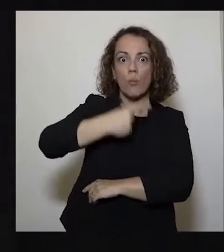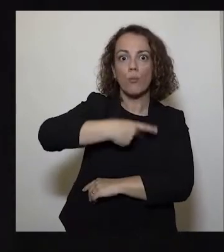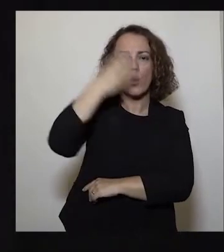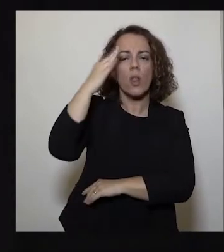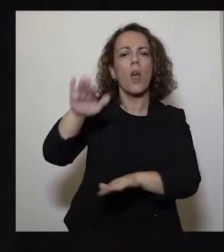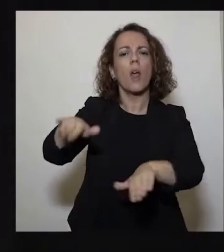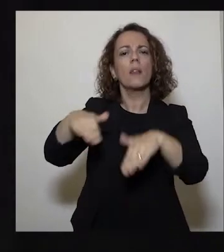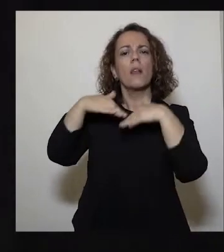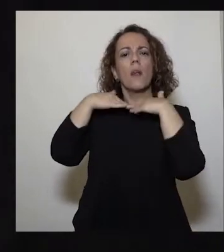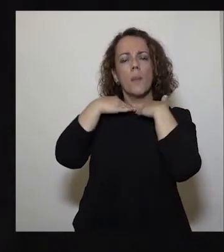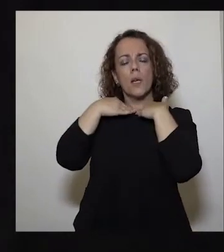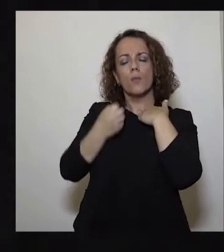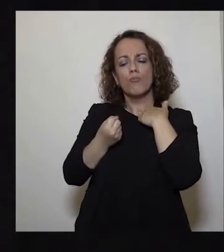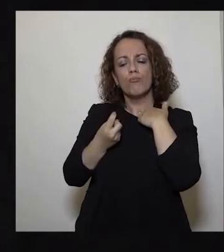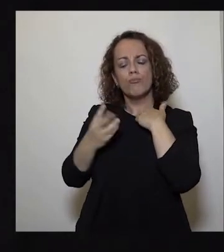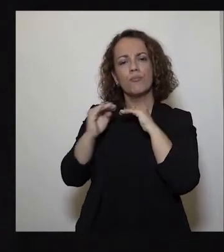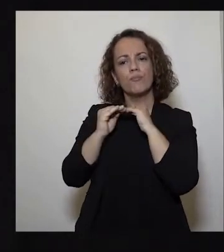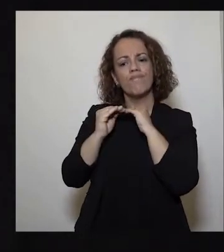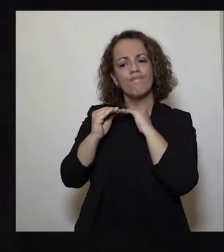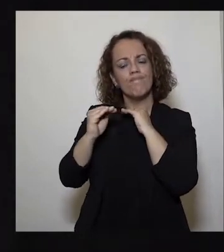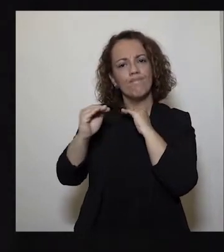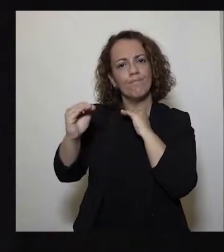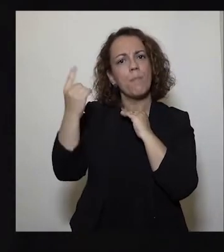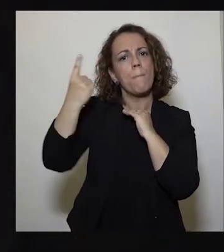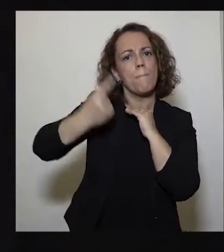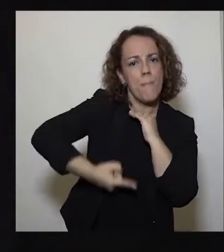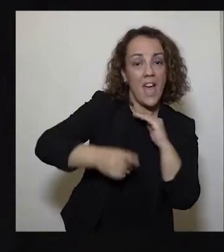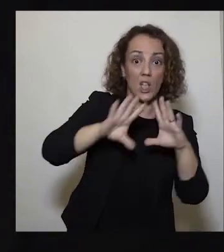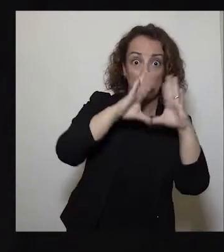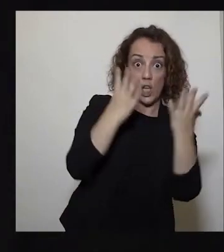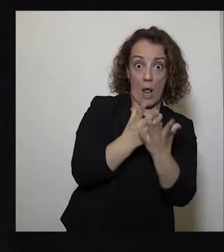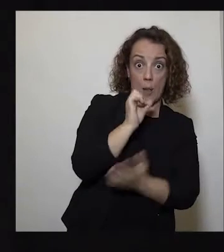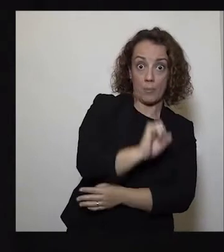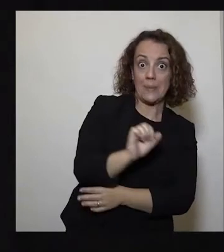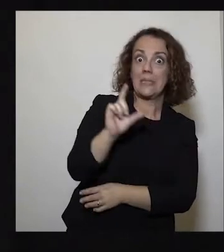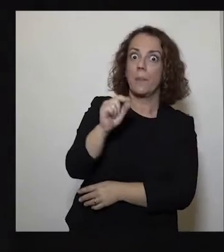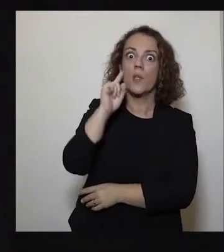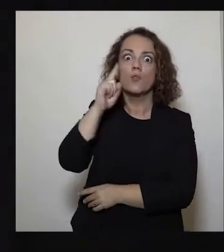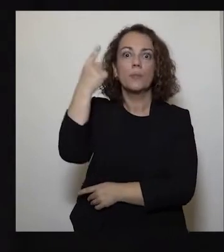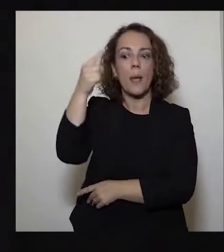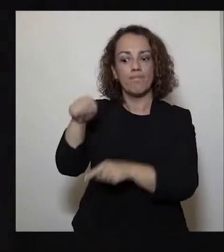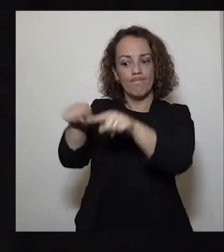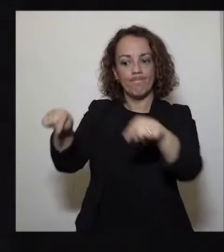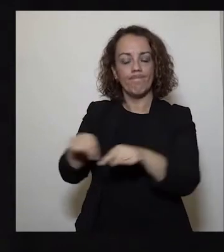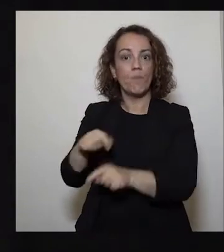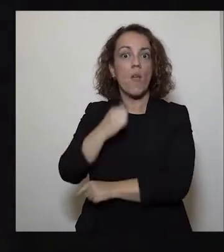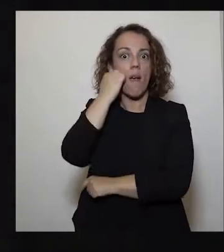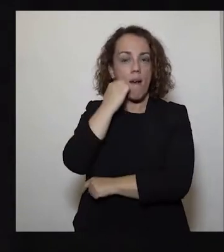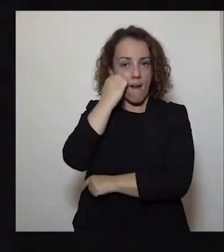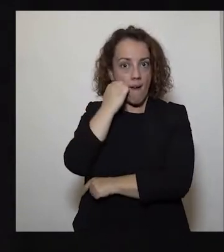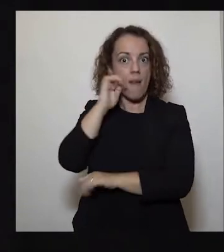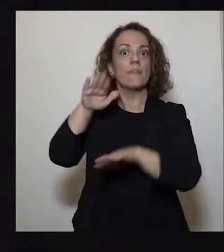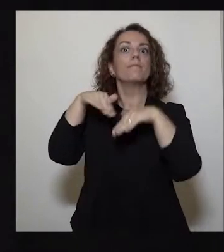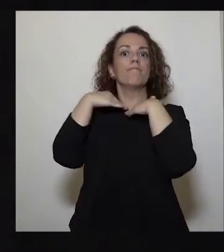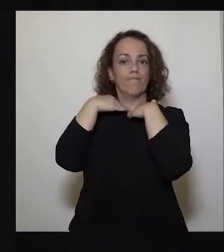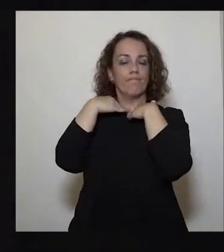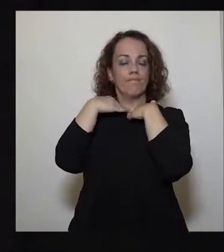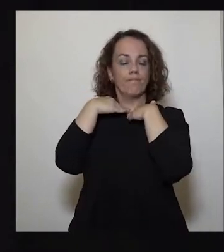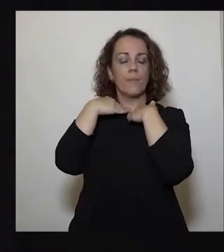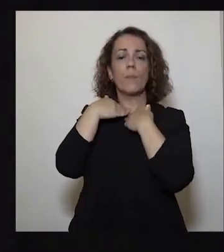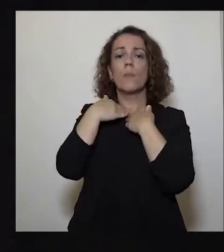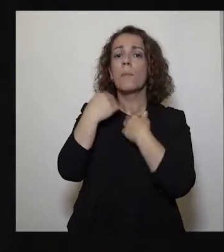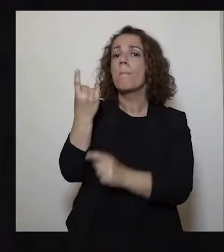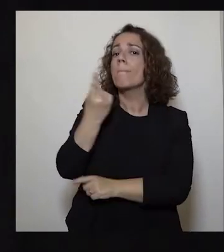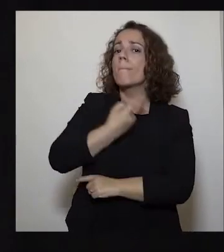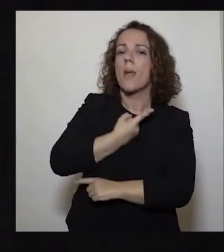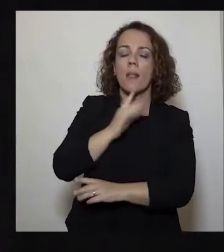internamentos em geral e de internamentos nos cuidados intensivos em especial, por forma a assegurar